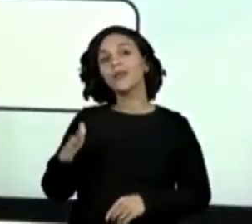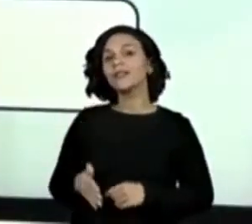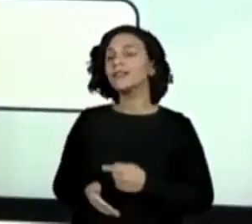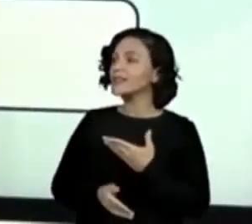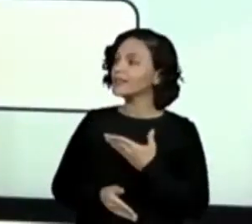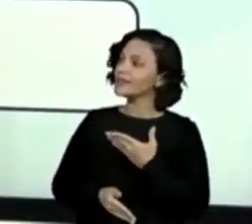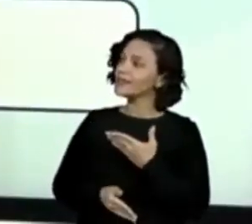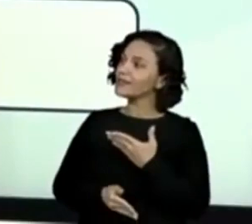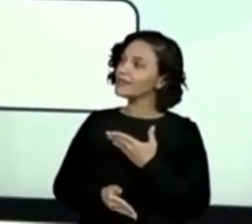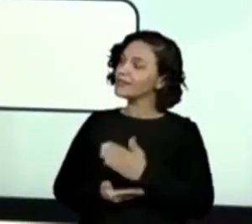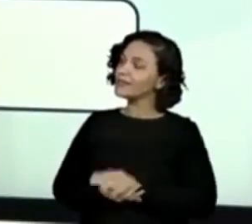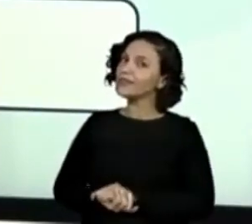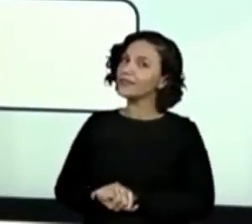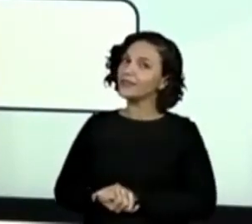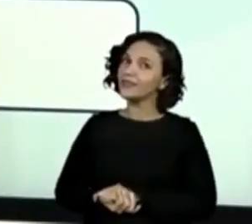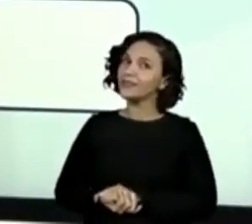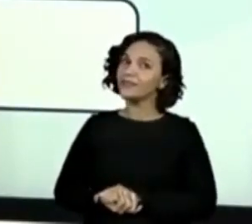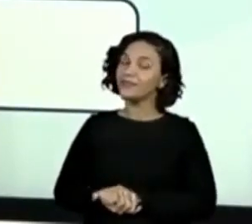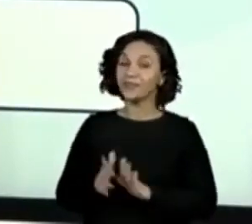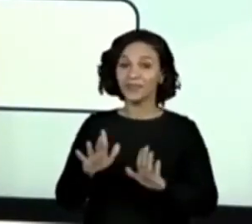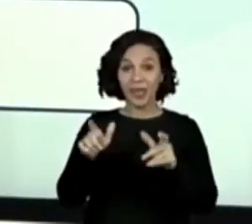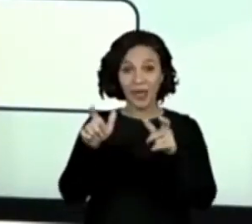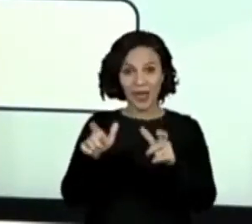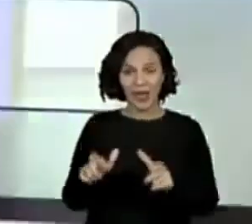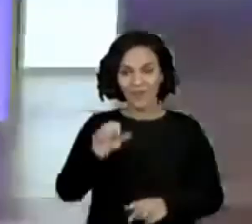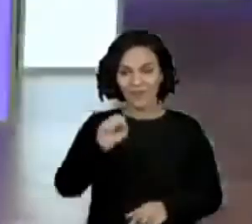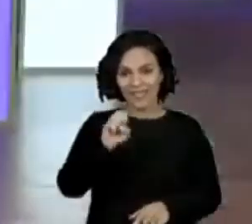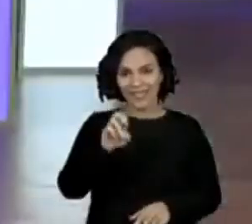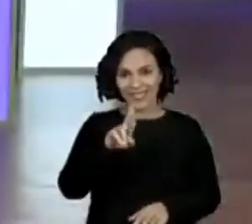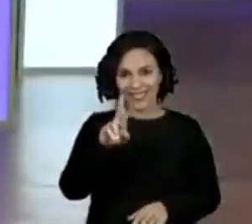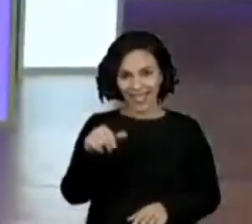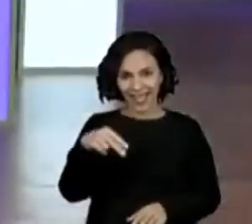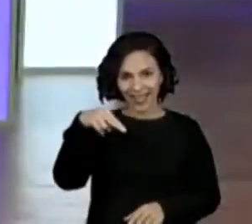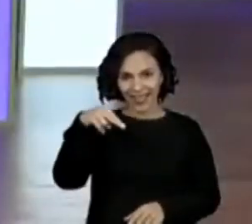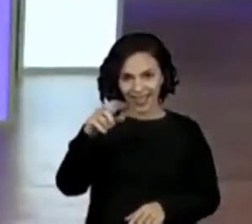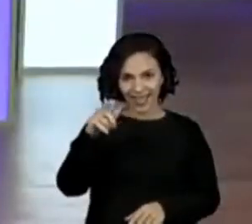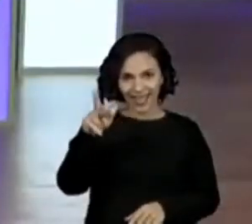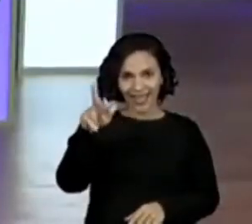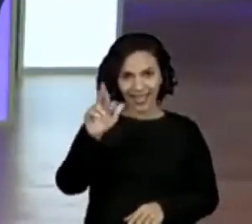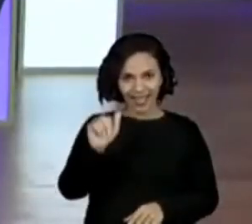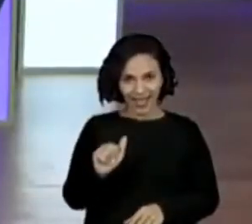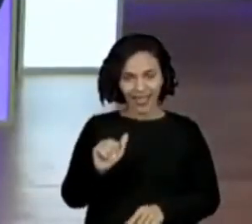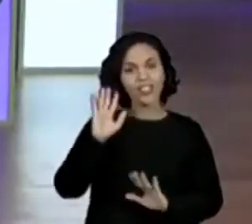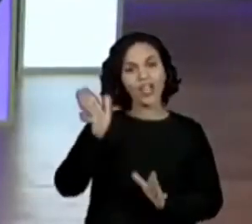Olha lá. Lá em Serra Negra, as crianças já chegaram à conclusão.